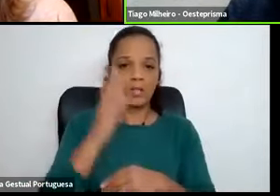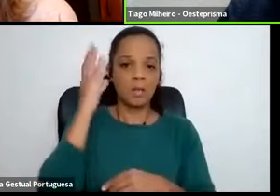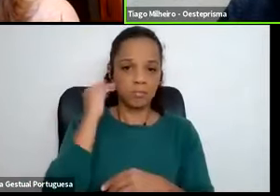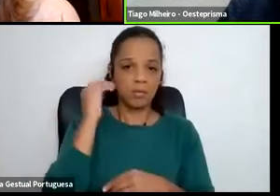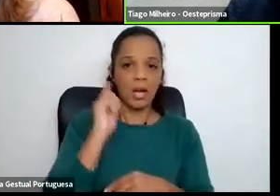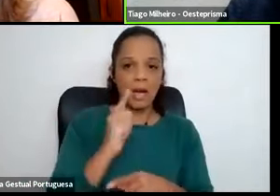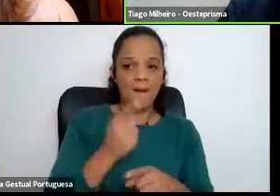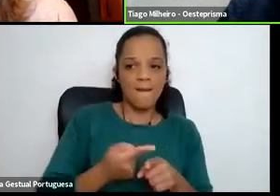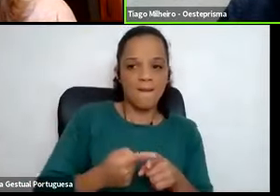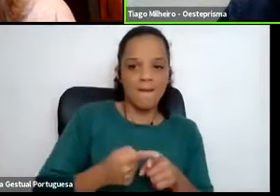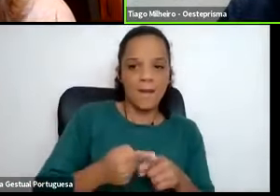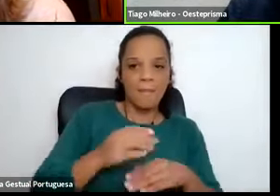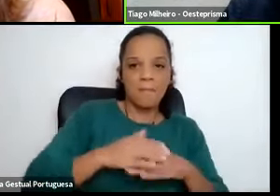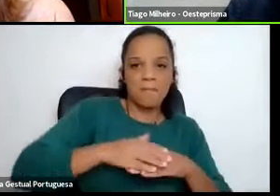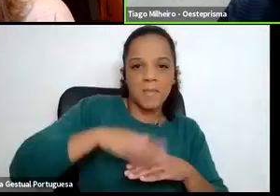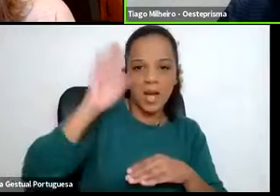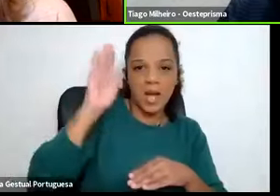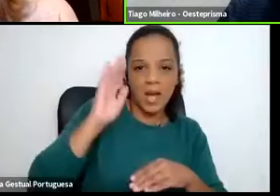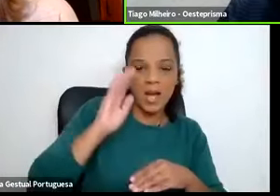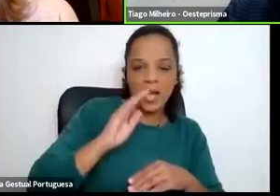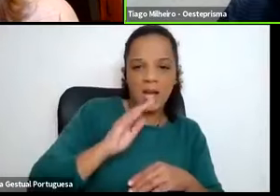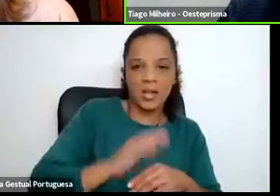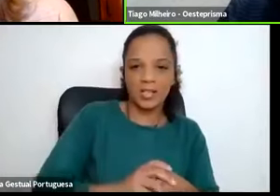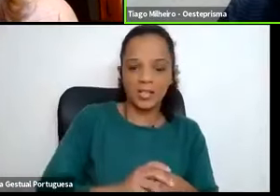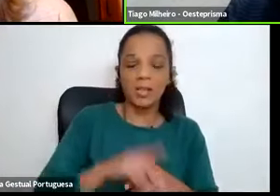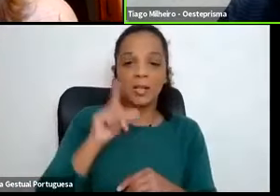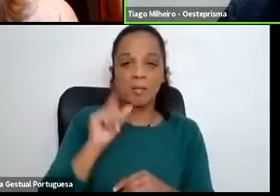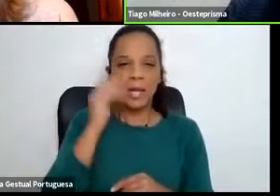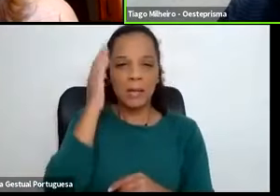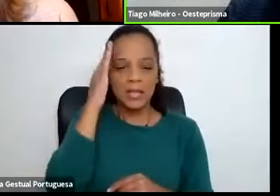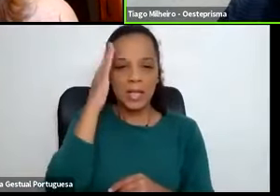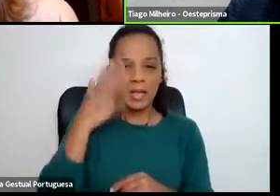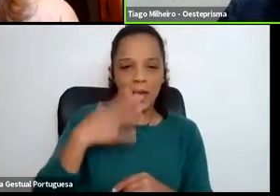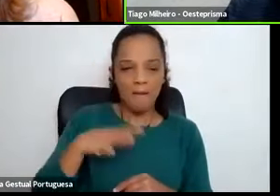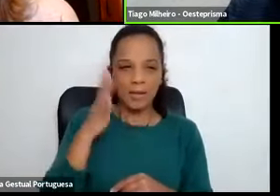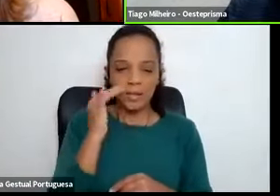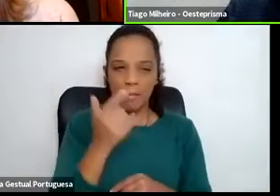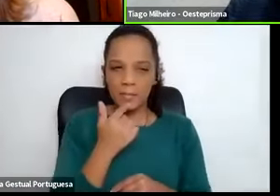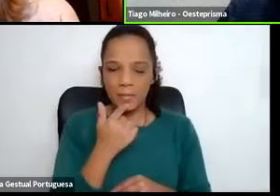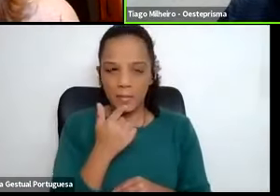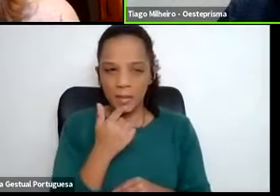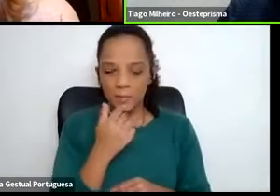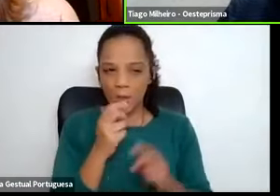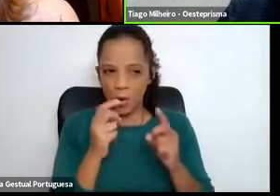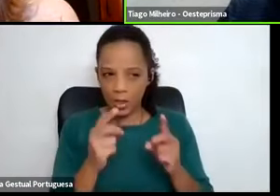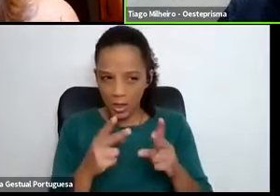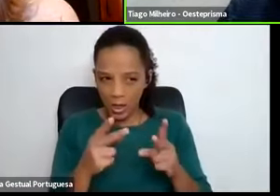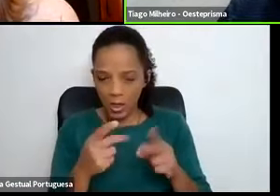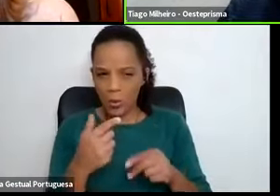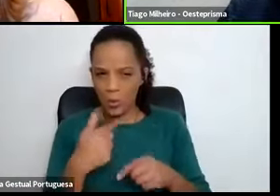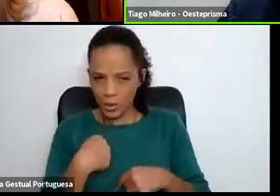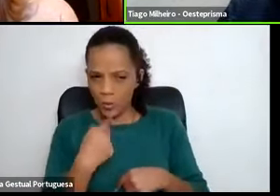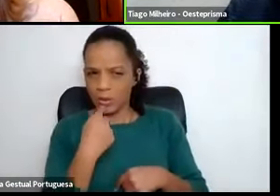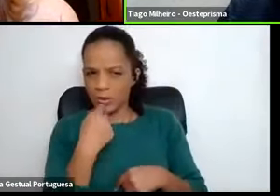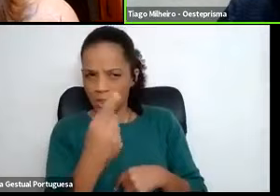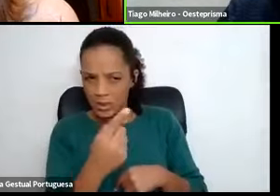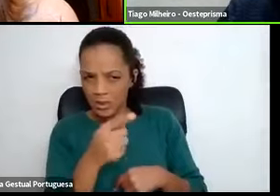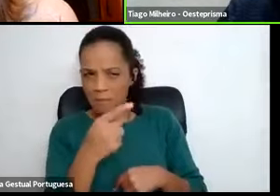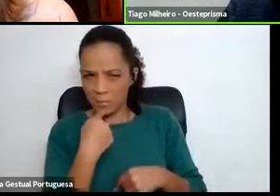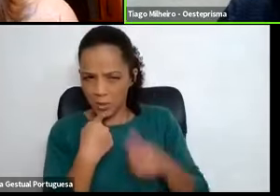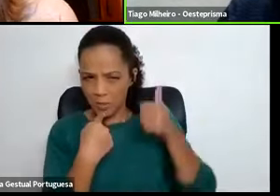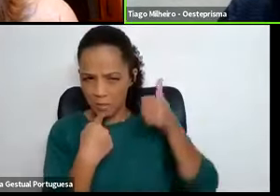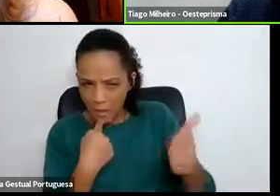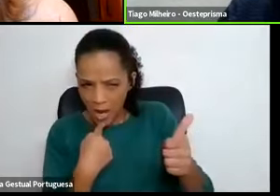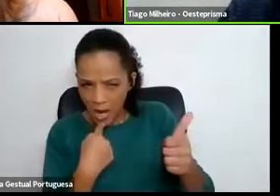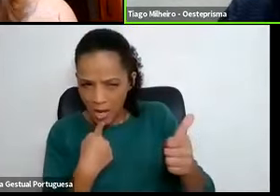interesse e a capacidade de tentar perceber, ok, a mensagem que eu quis passar, tu percebeste-lhe bem,